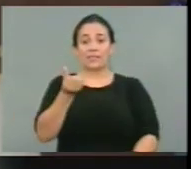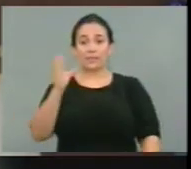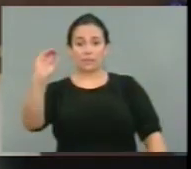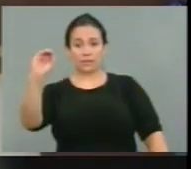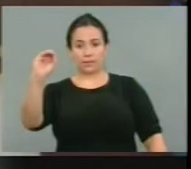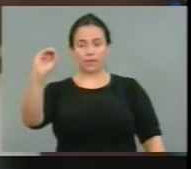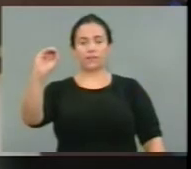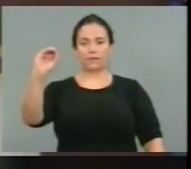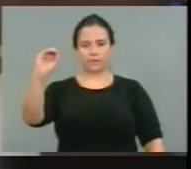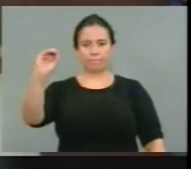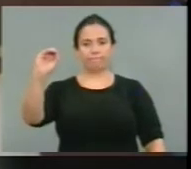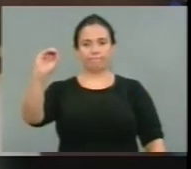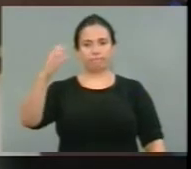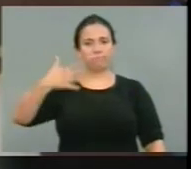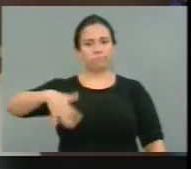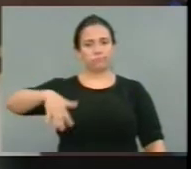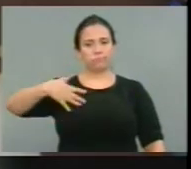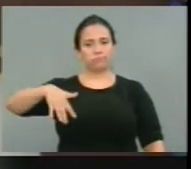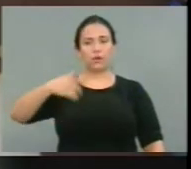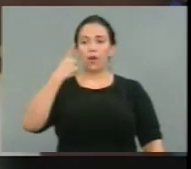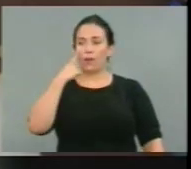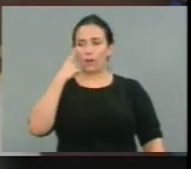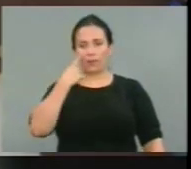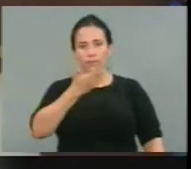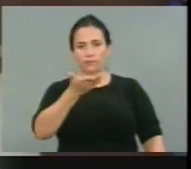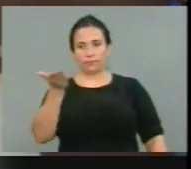veja bem, deputado Tomás, deputado Daniel.